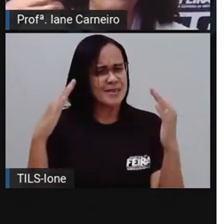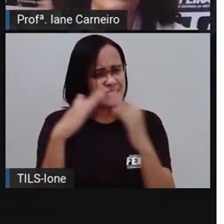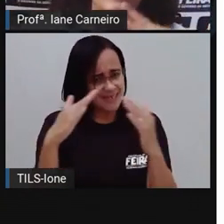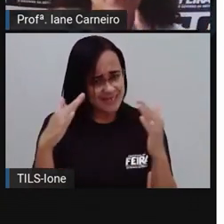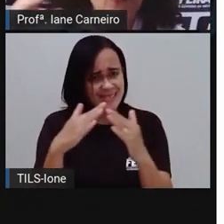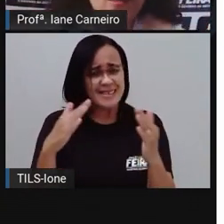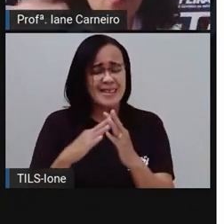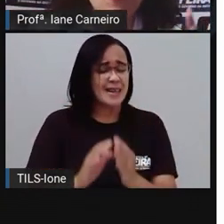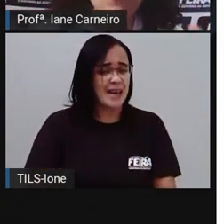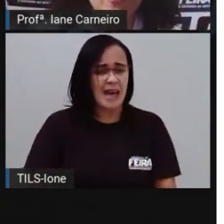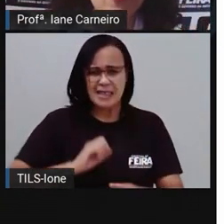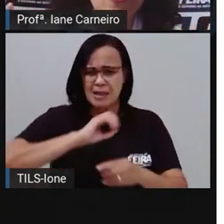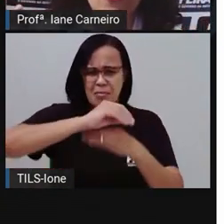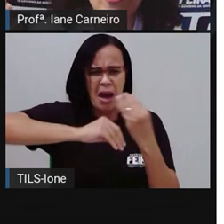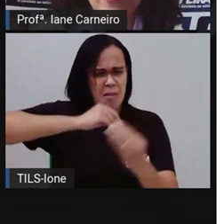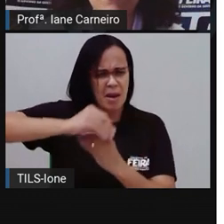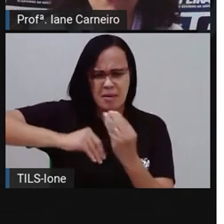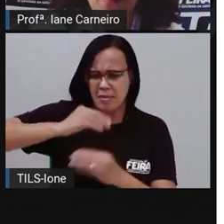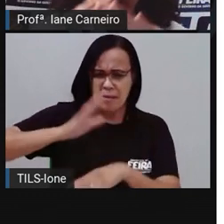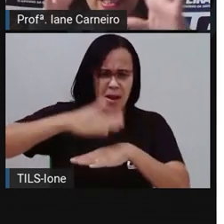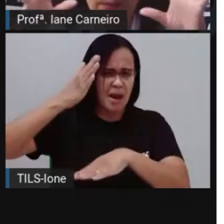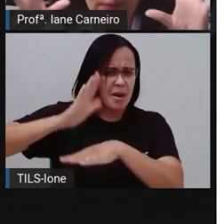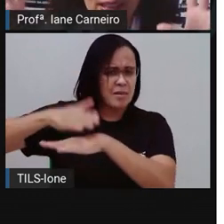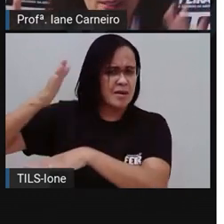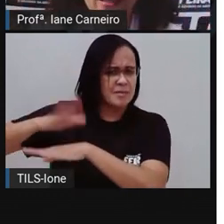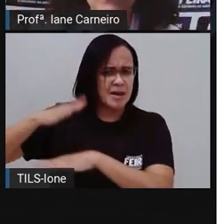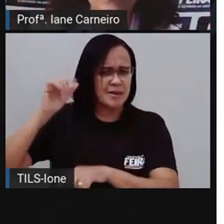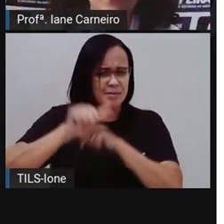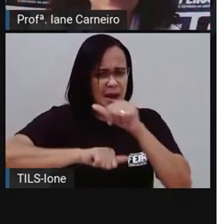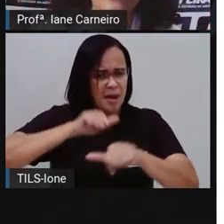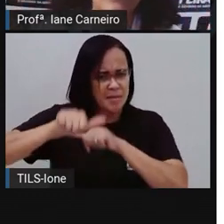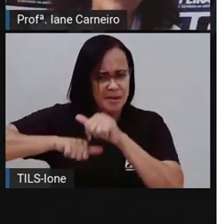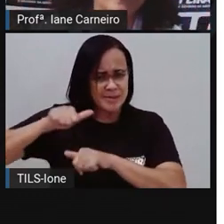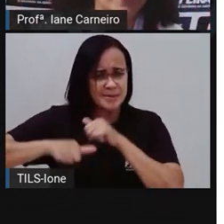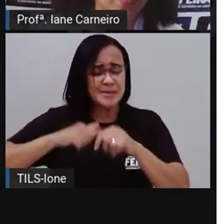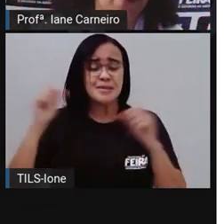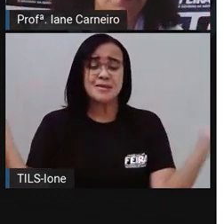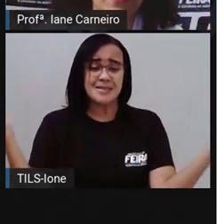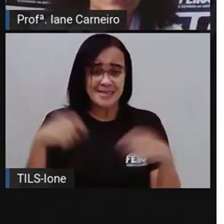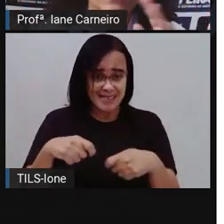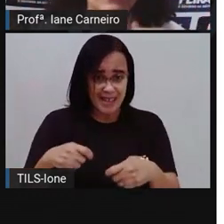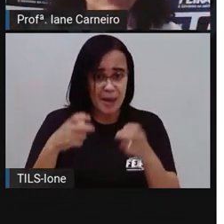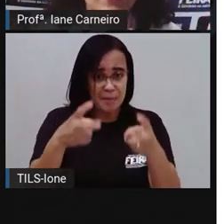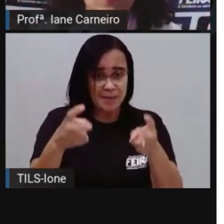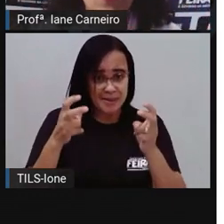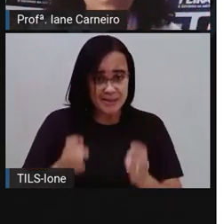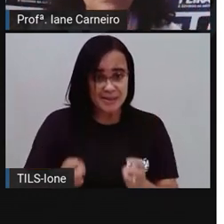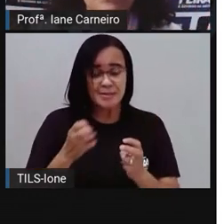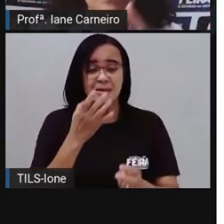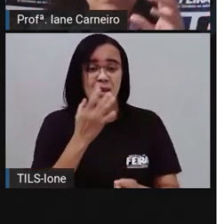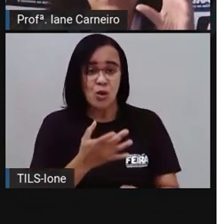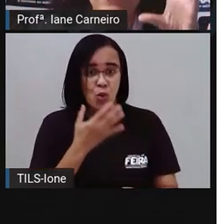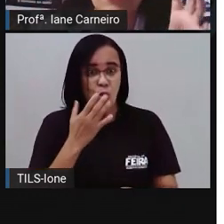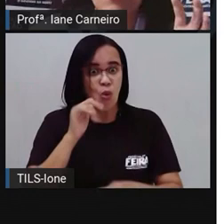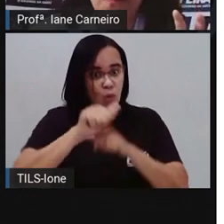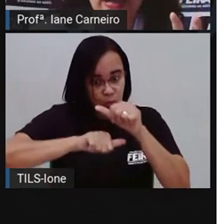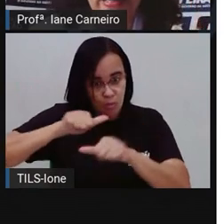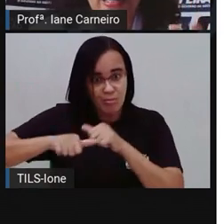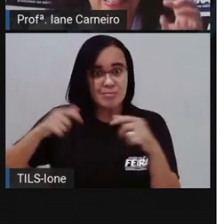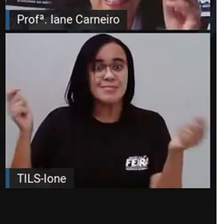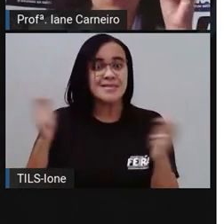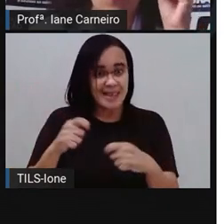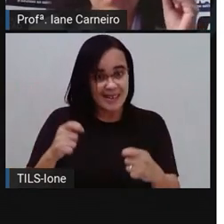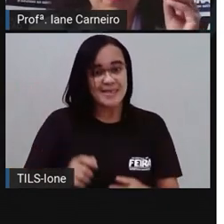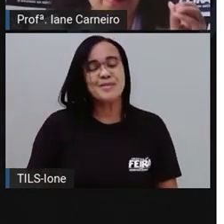né? Fazer outras misturinhas de cores e ir percebendo, né? O universo de cores que tem. Então aqui, ó, se a gente